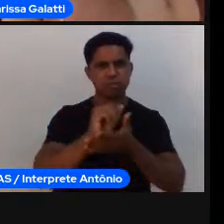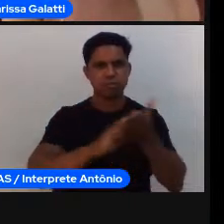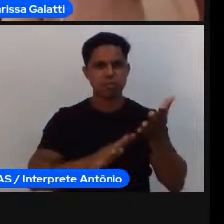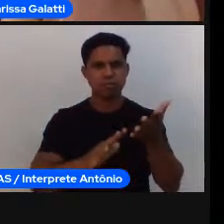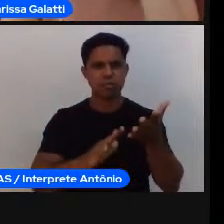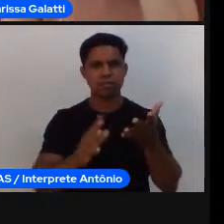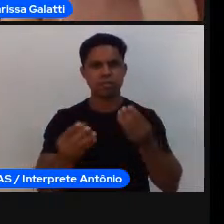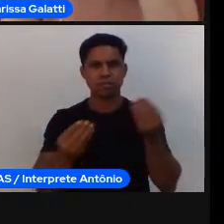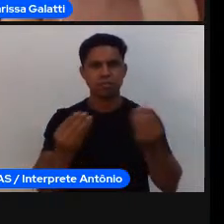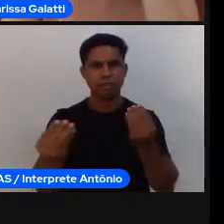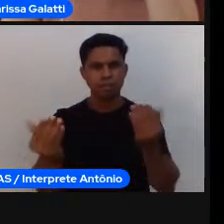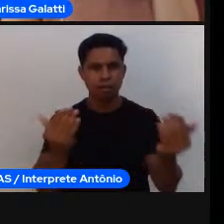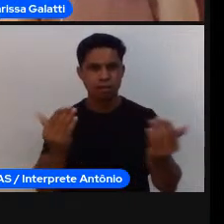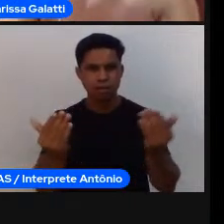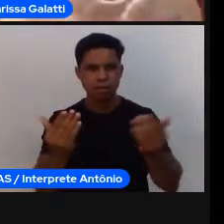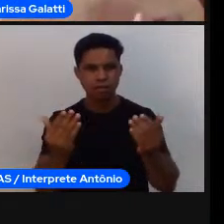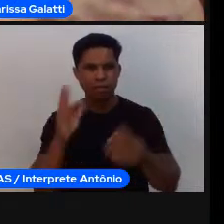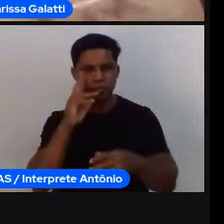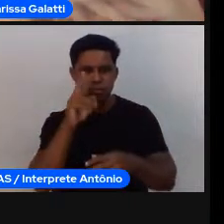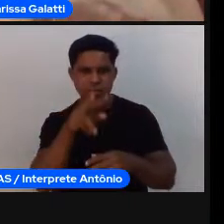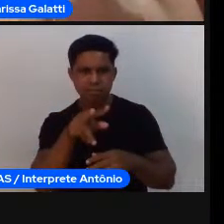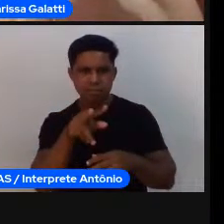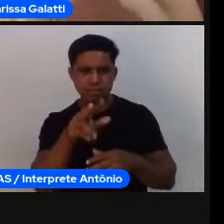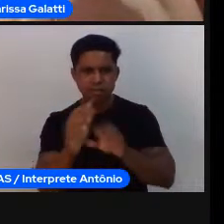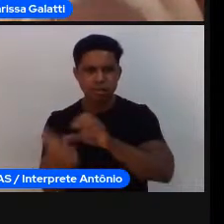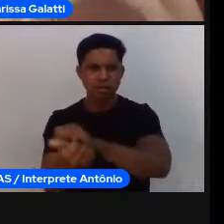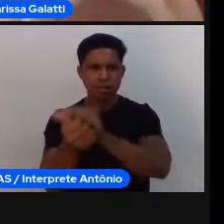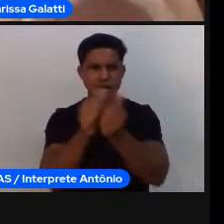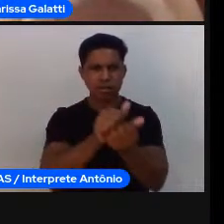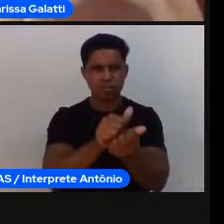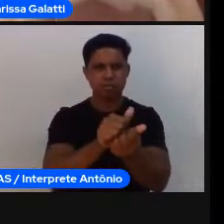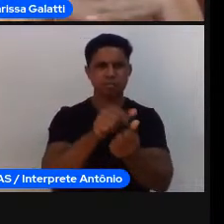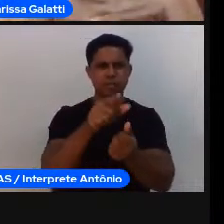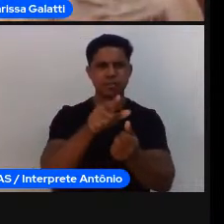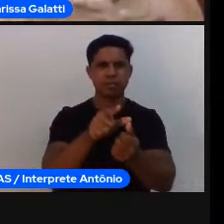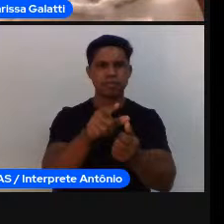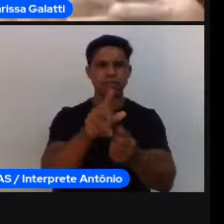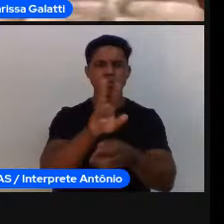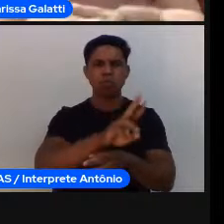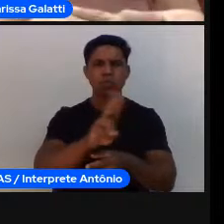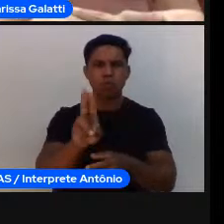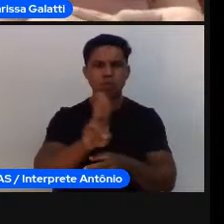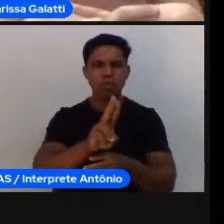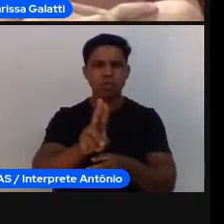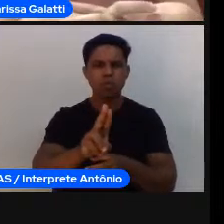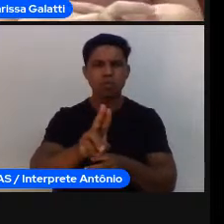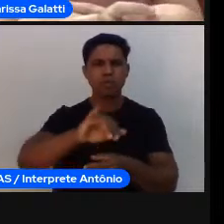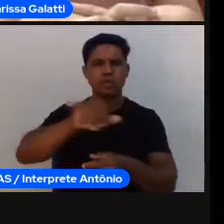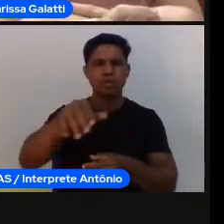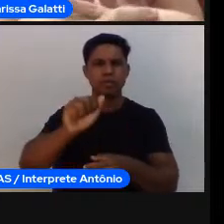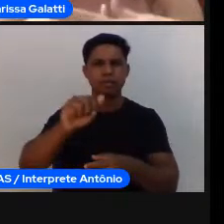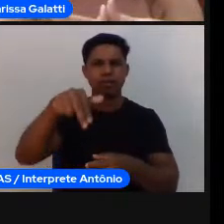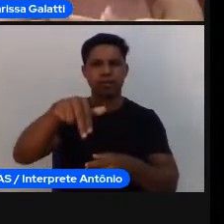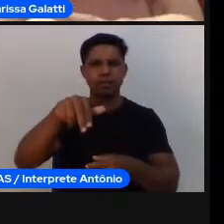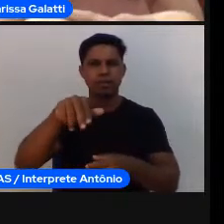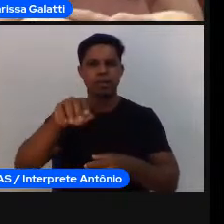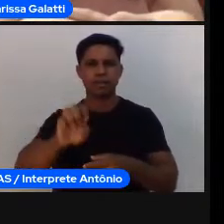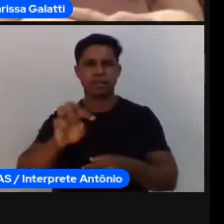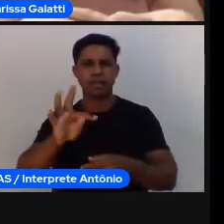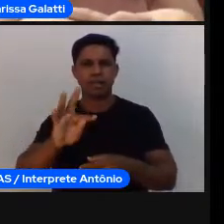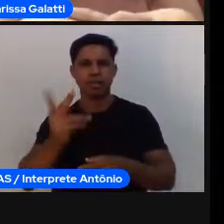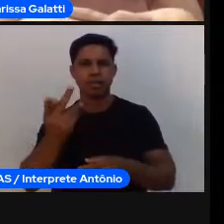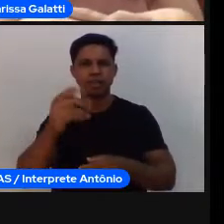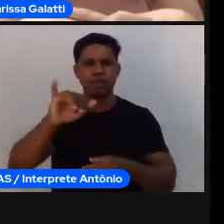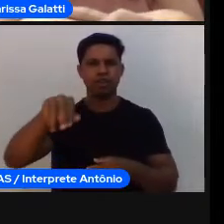invés de eu chamar isso aqui de mamãe da rua adaptado eu vou chamar isso aqui de janetinhas né janete foi uma atleta brasileira com duas medalhas